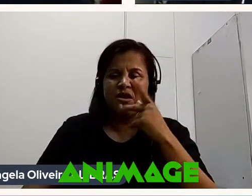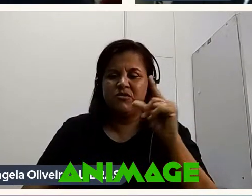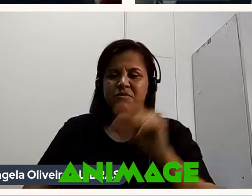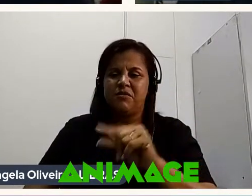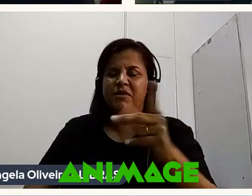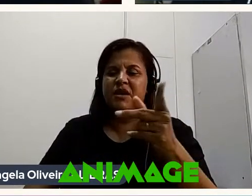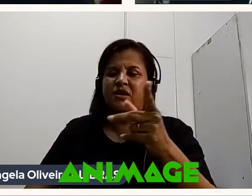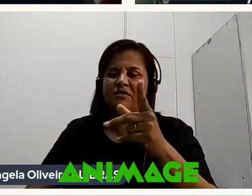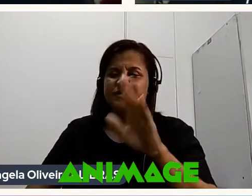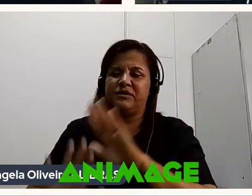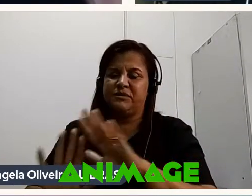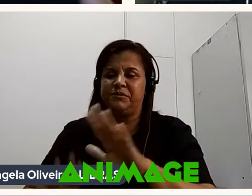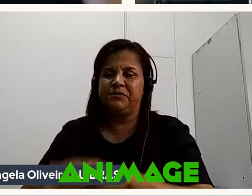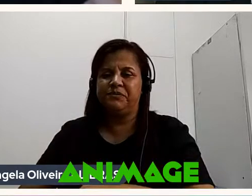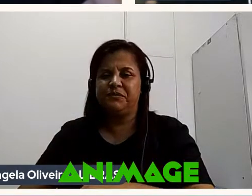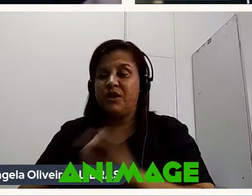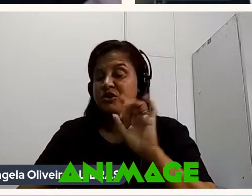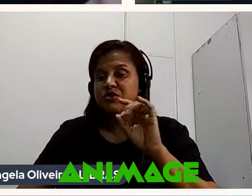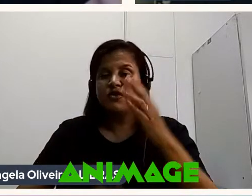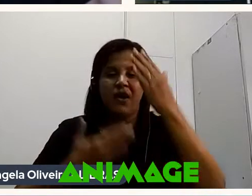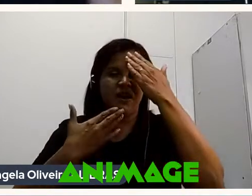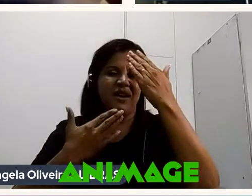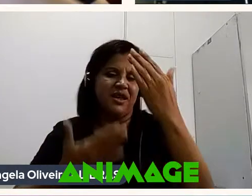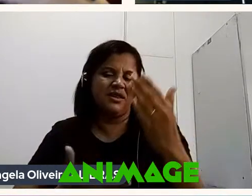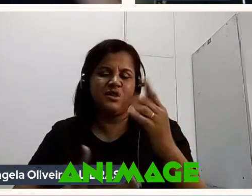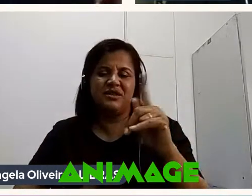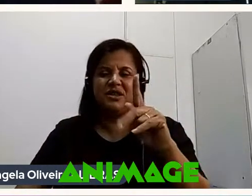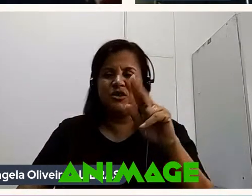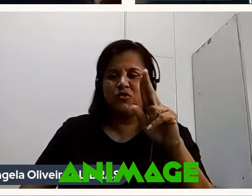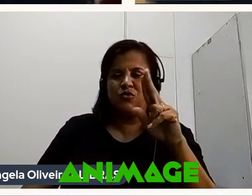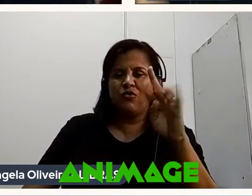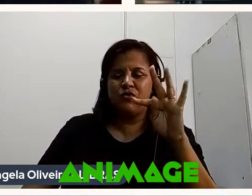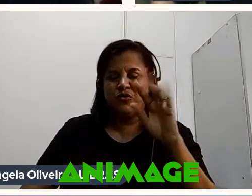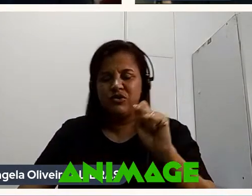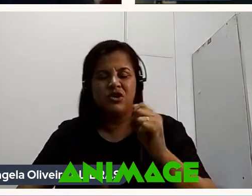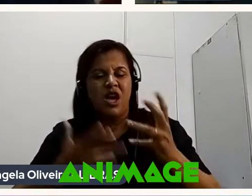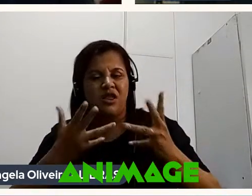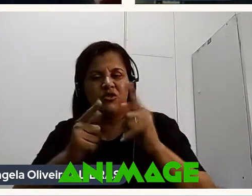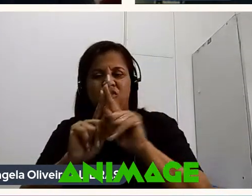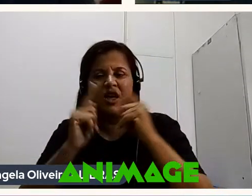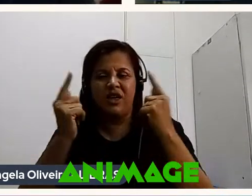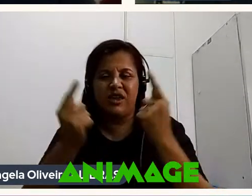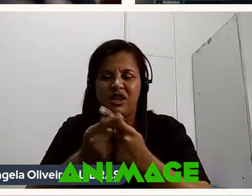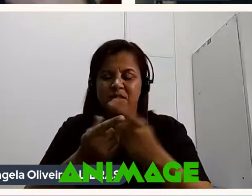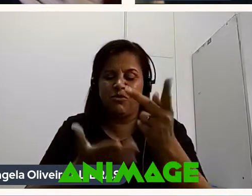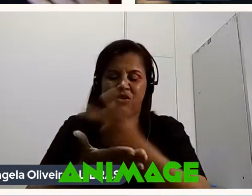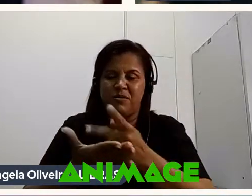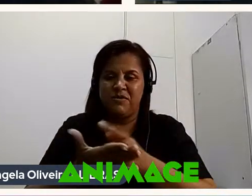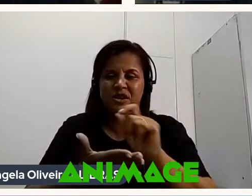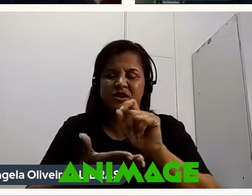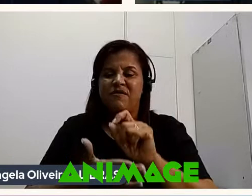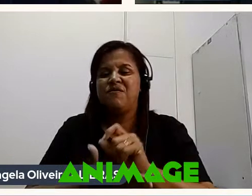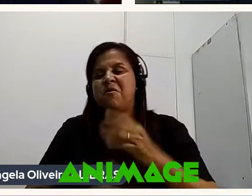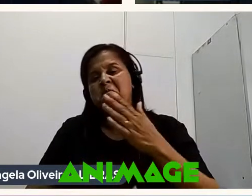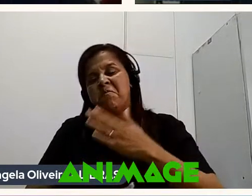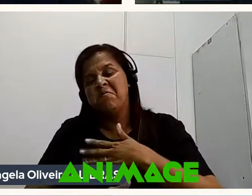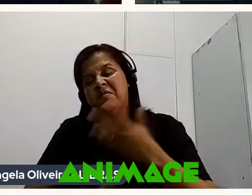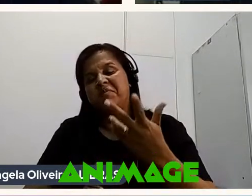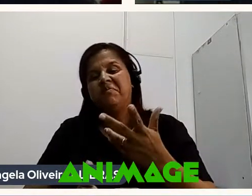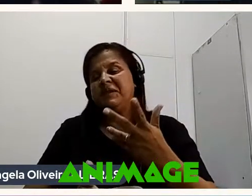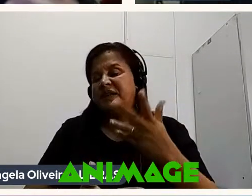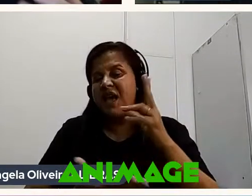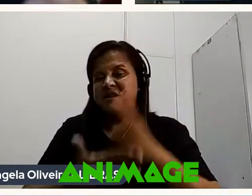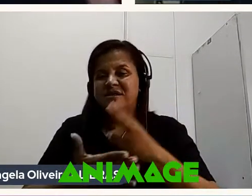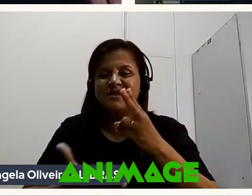Eu só tenho a agradecer Gute, Luciane Toda a equipe Do Animagem Foi Para mim É sempre